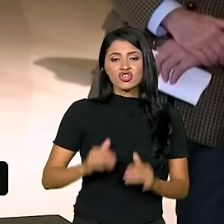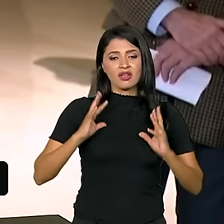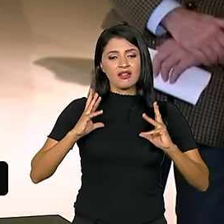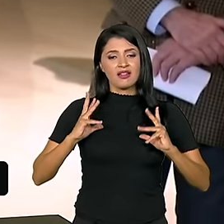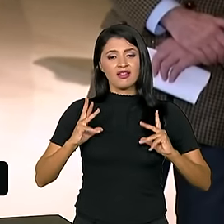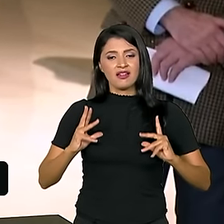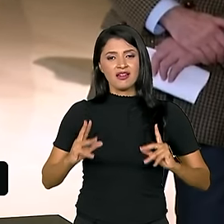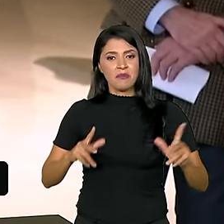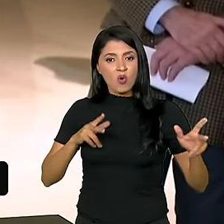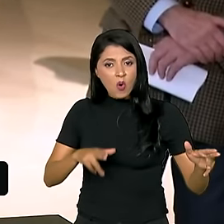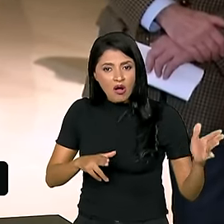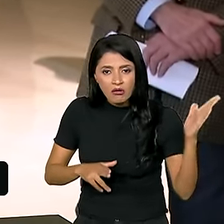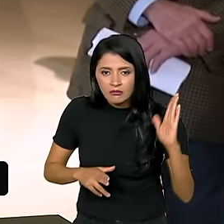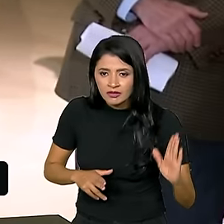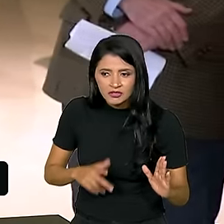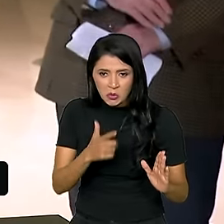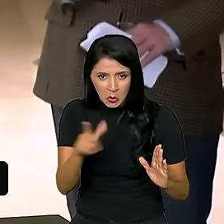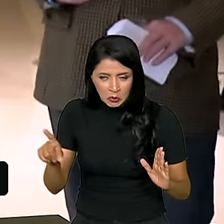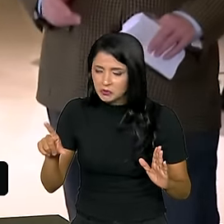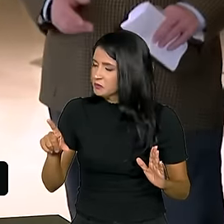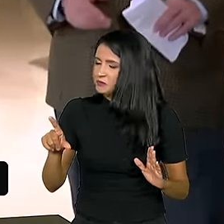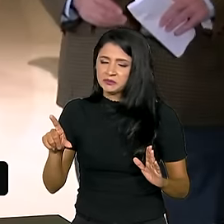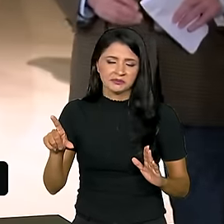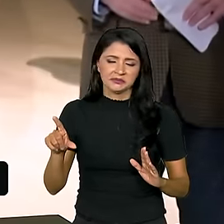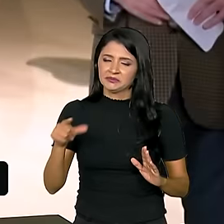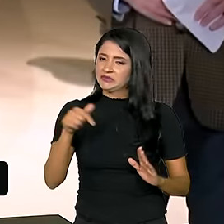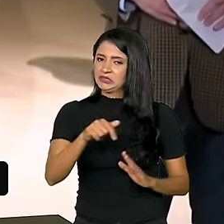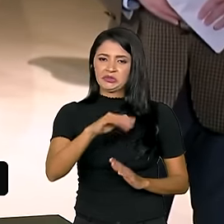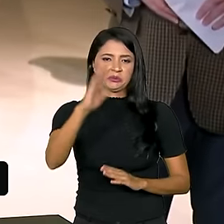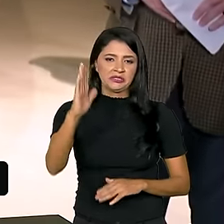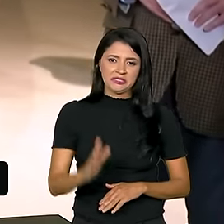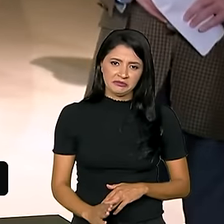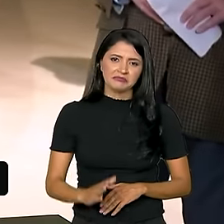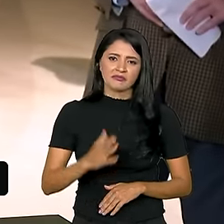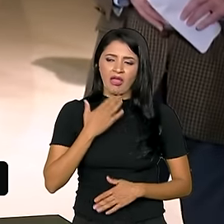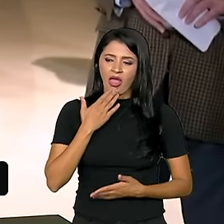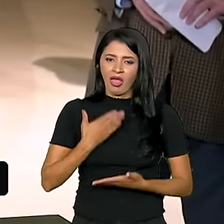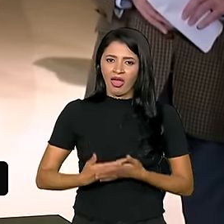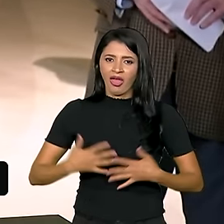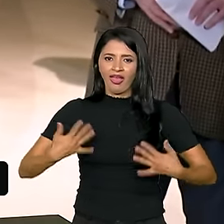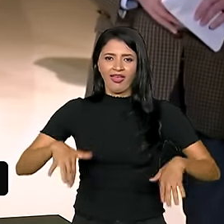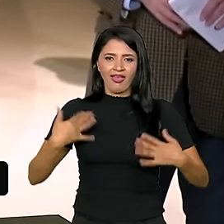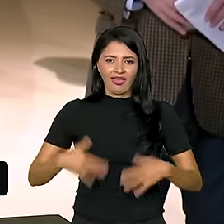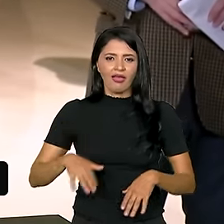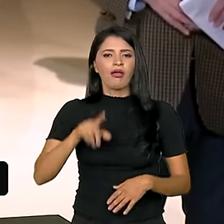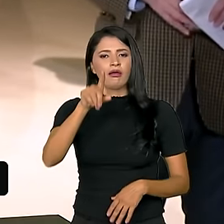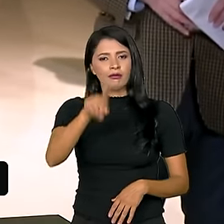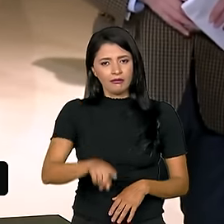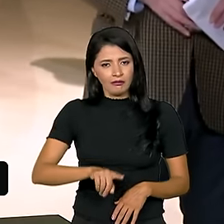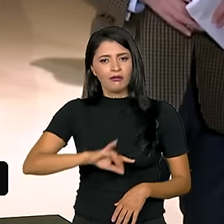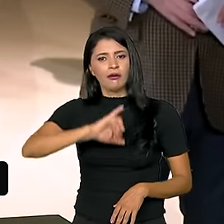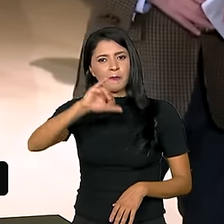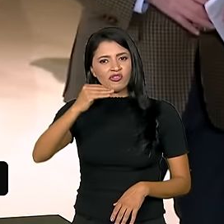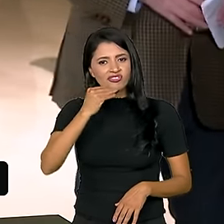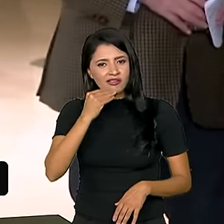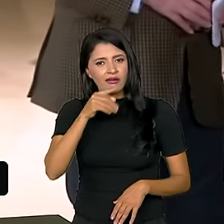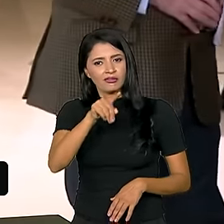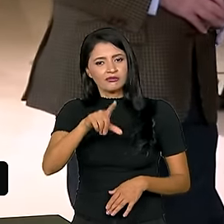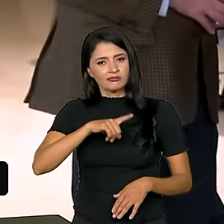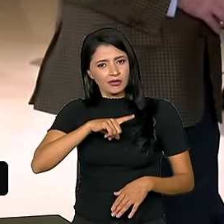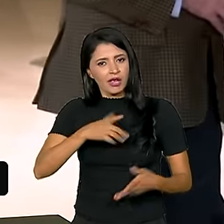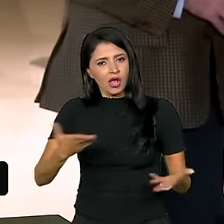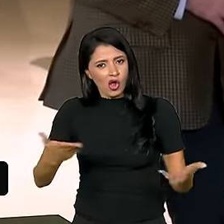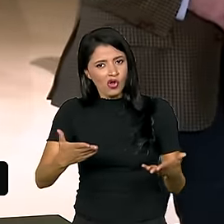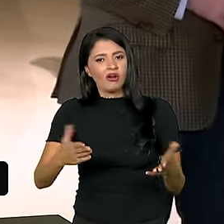Brasil pode oferecer. É uma coisa impressionante. Nós achamos que é uma oportunidade que o Brasil está tendo no século